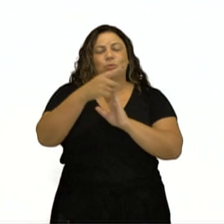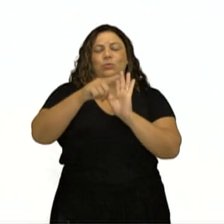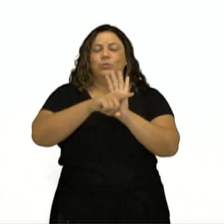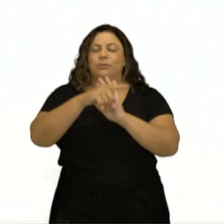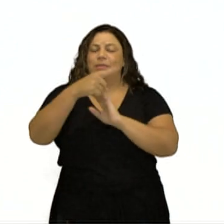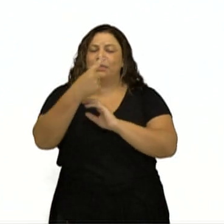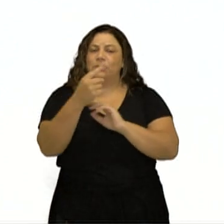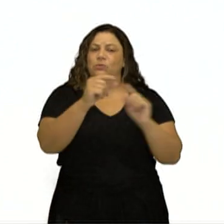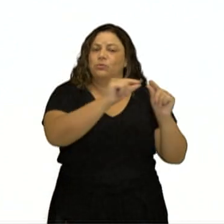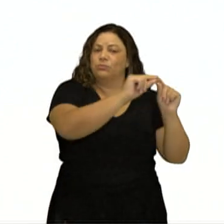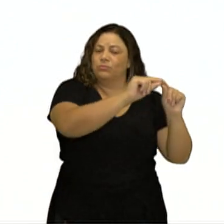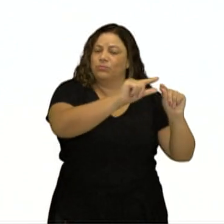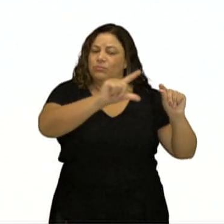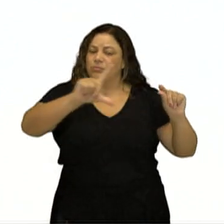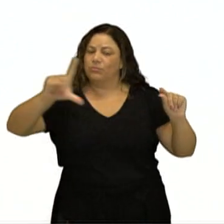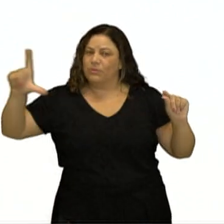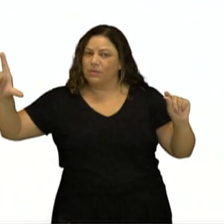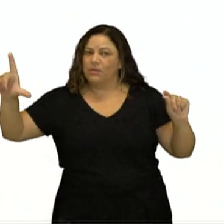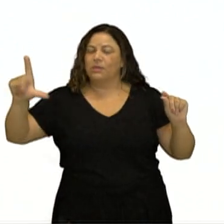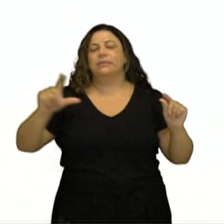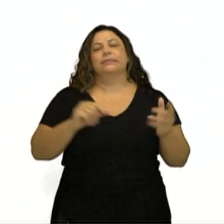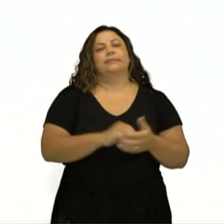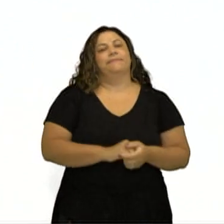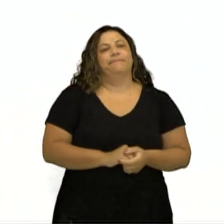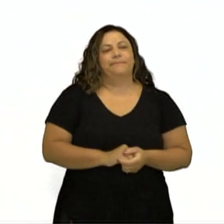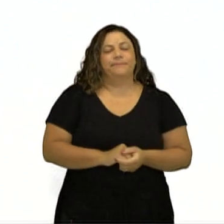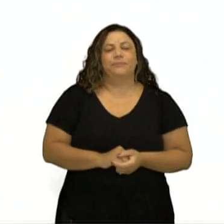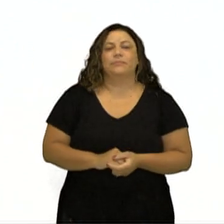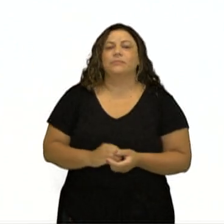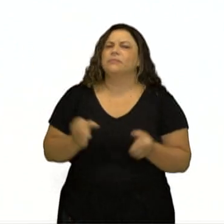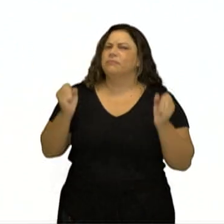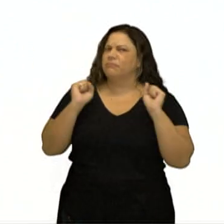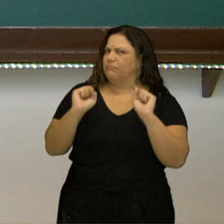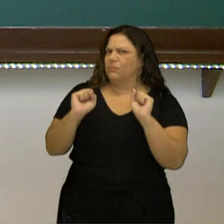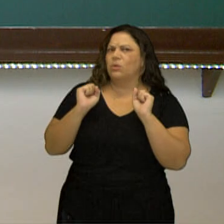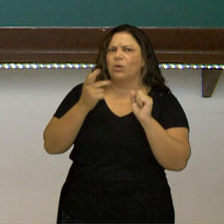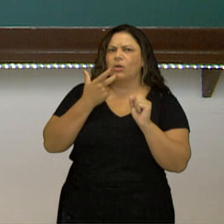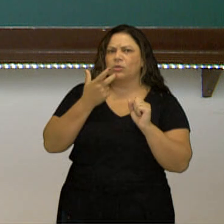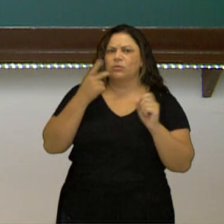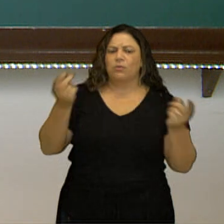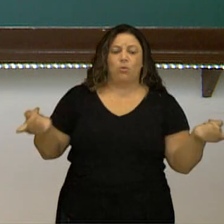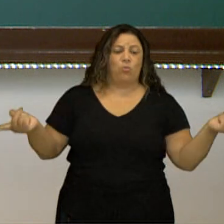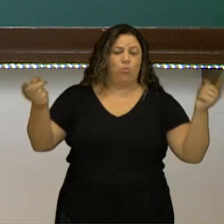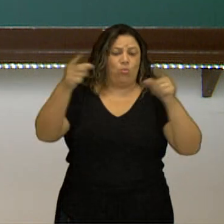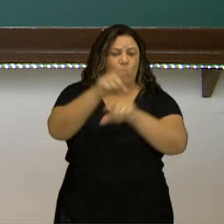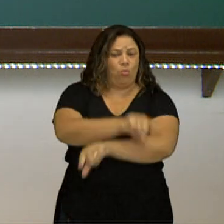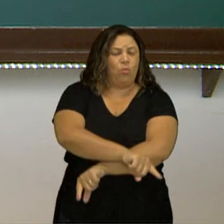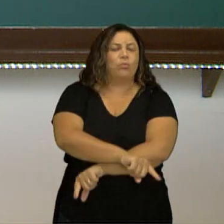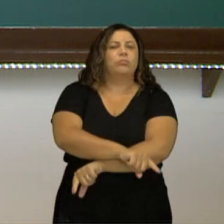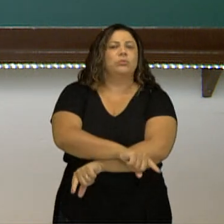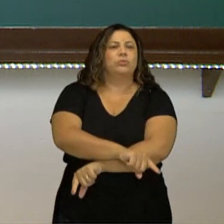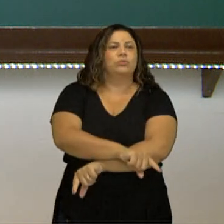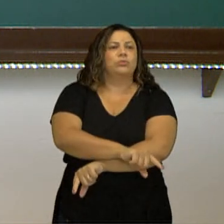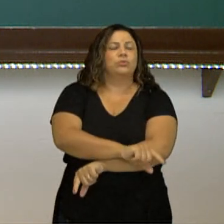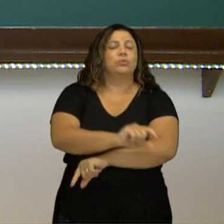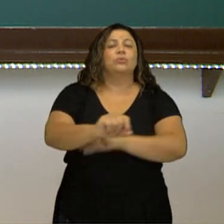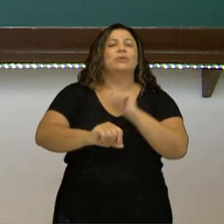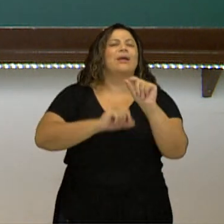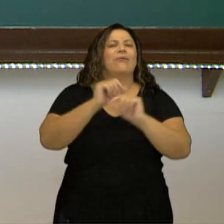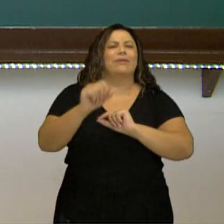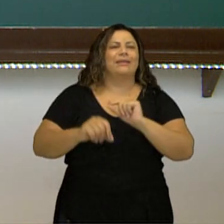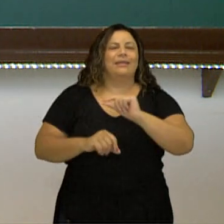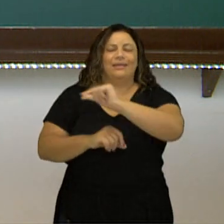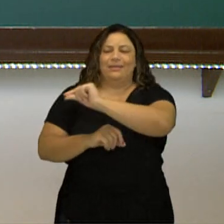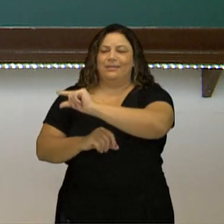por diante. E aí, a gente pode falar. O oposto de crescente seria o quê? Decrescente.